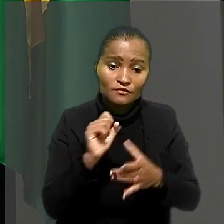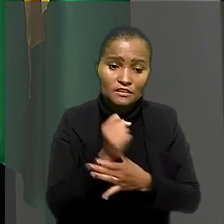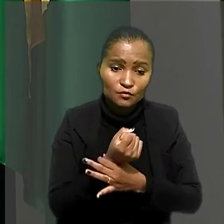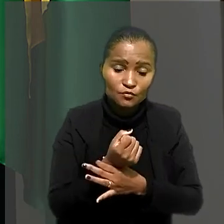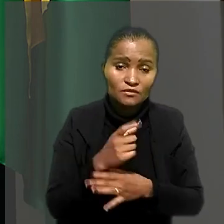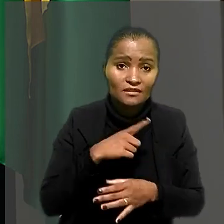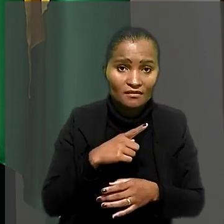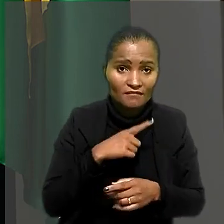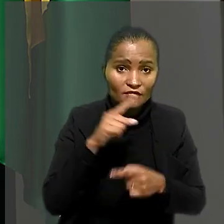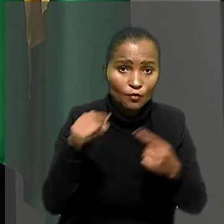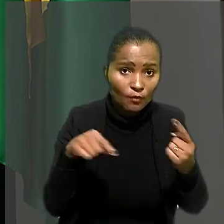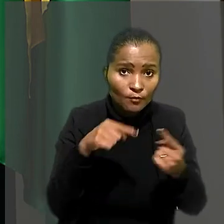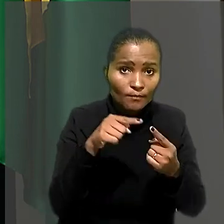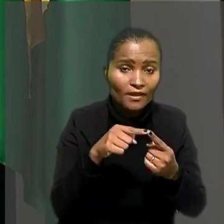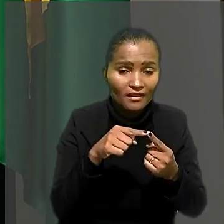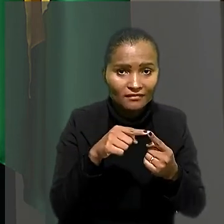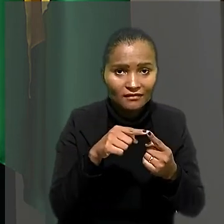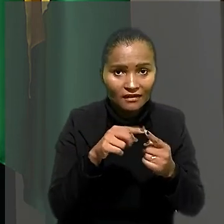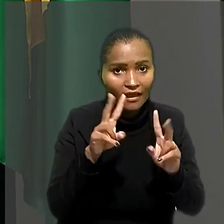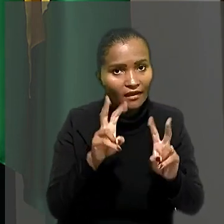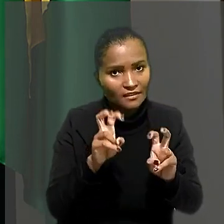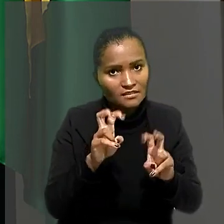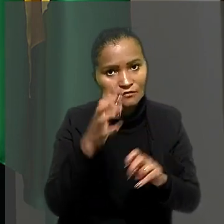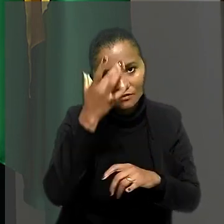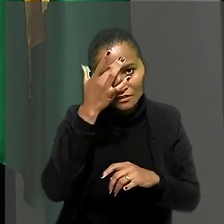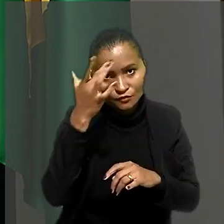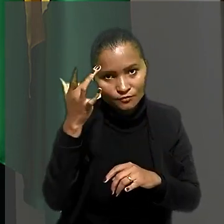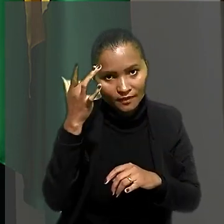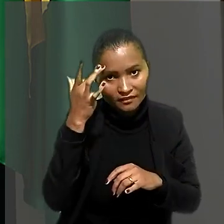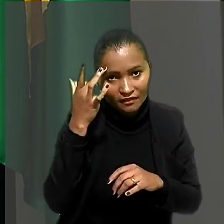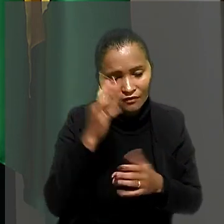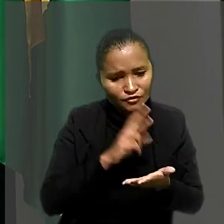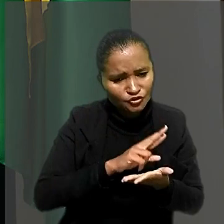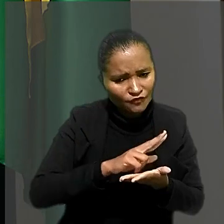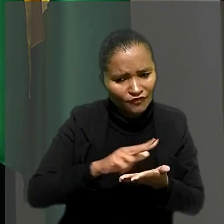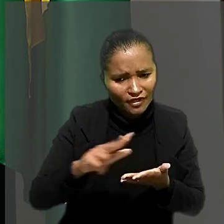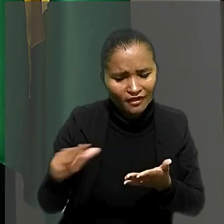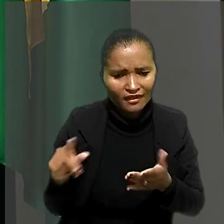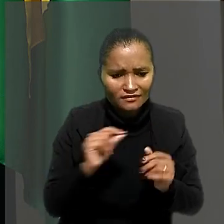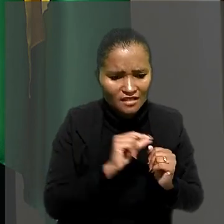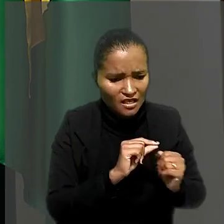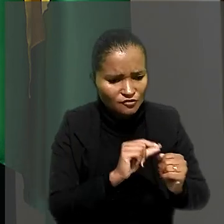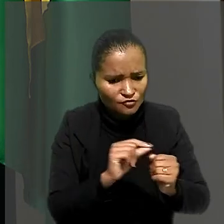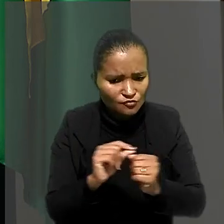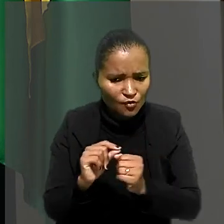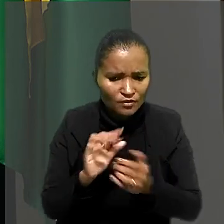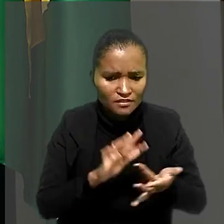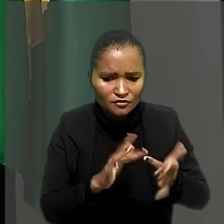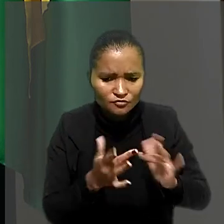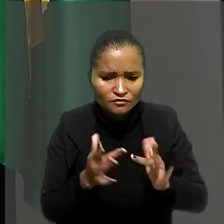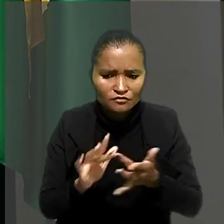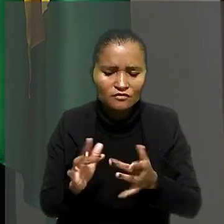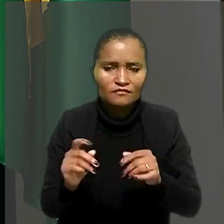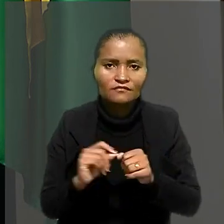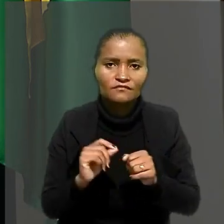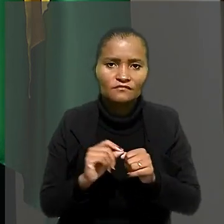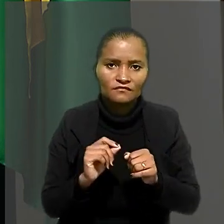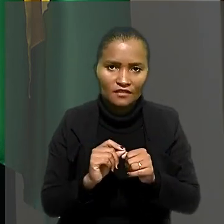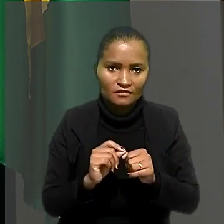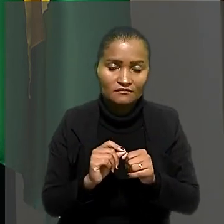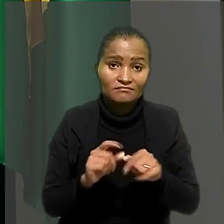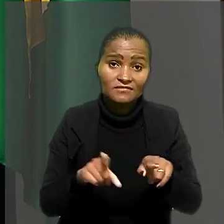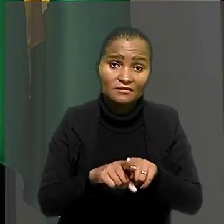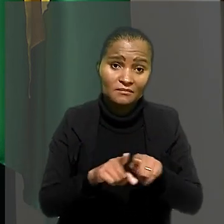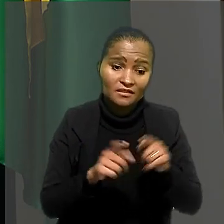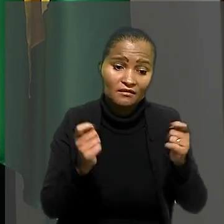como meta a questão da saúde mental em diversas ações e em diversas articulações que foram realizadas, inclusive